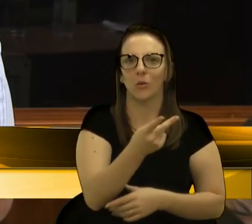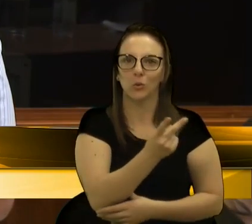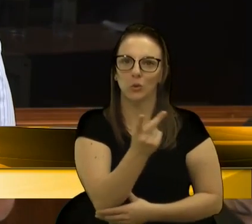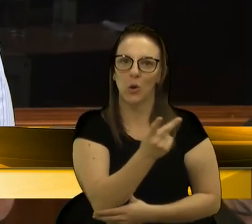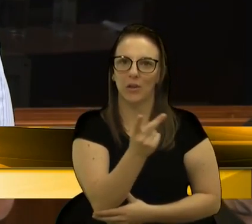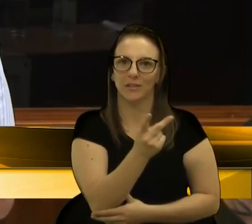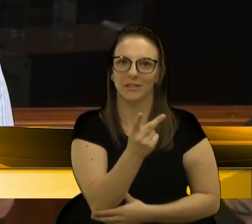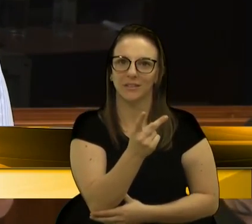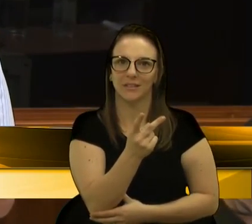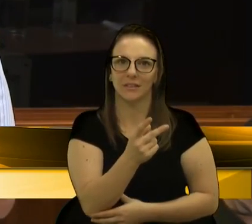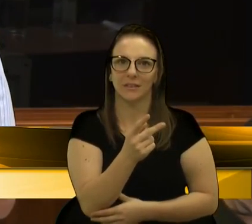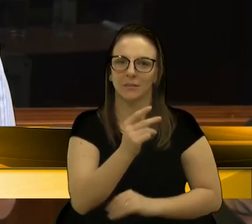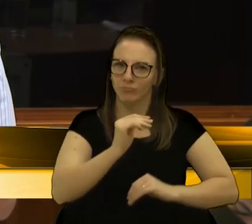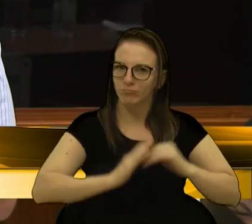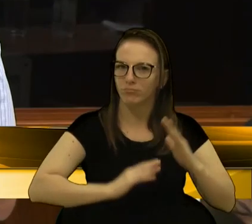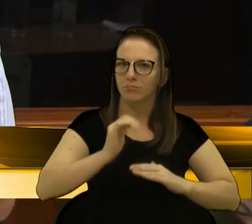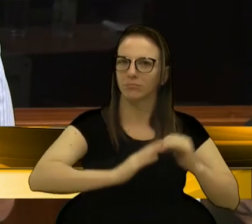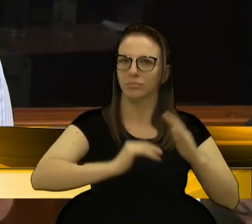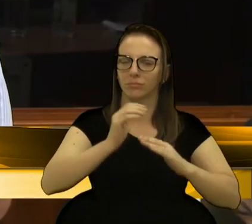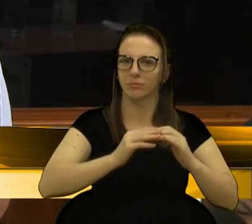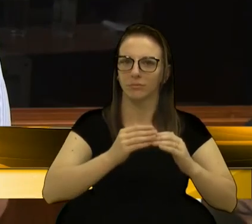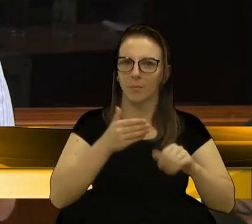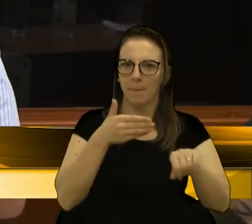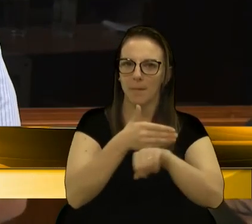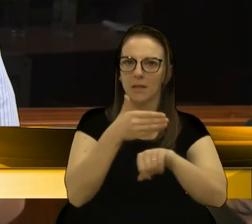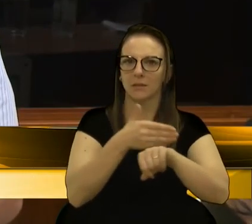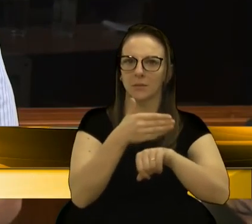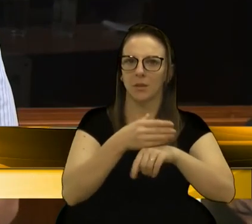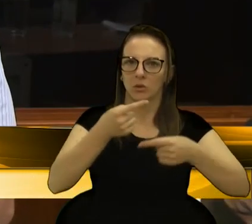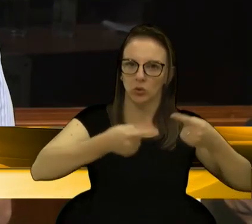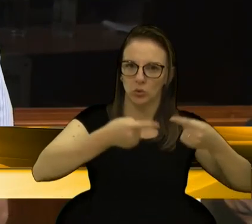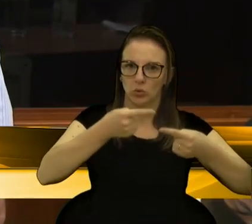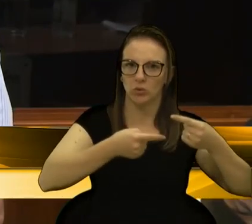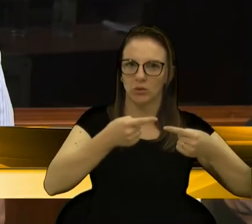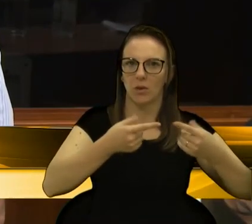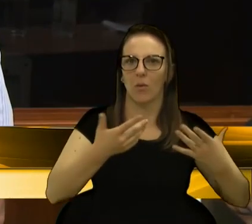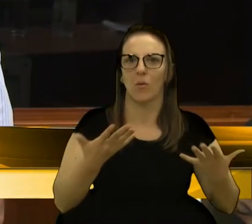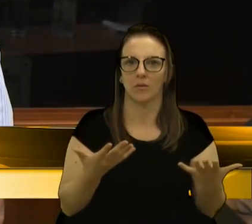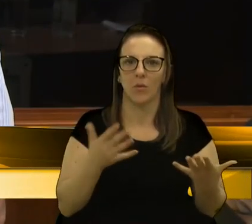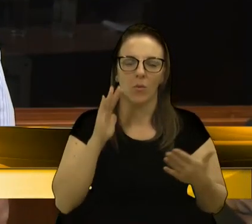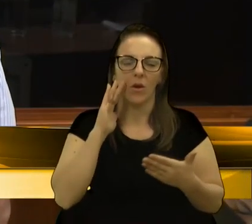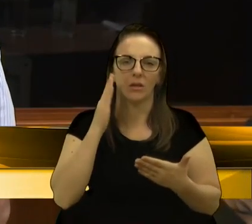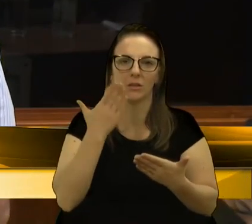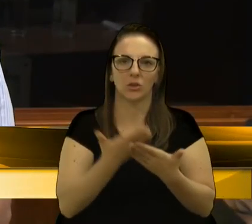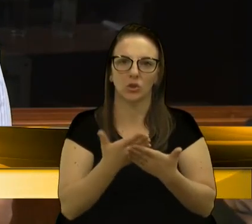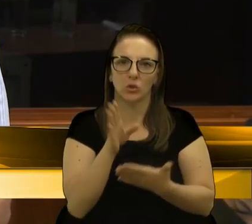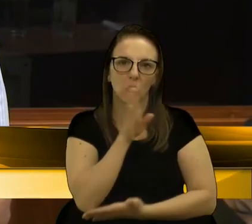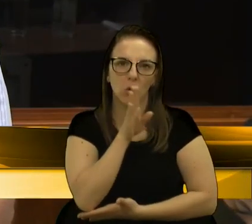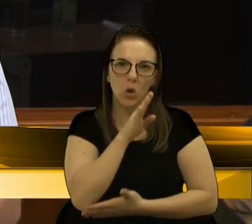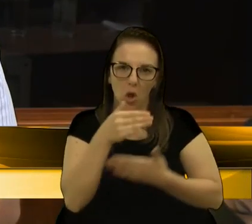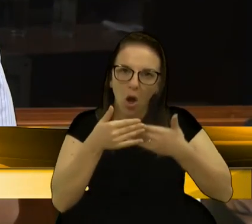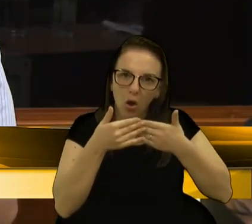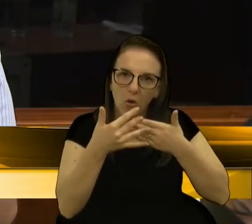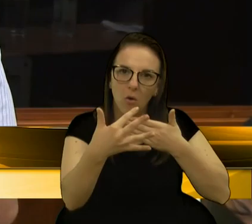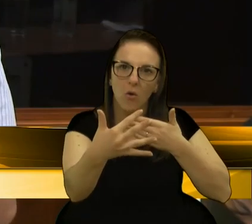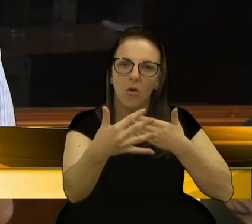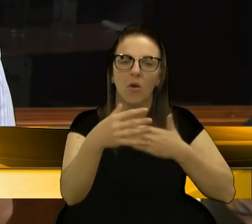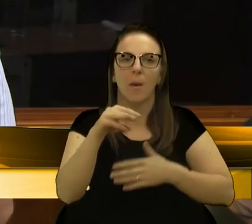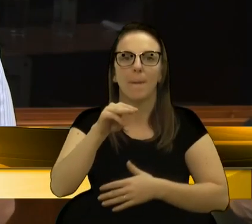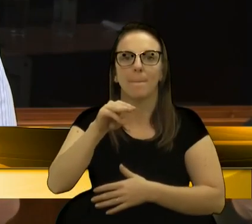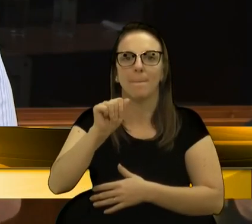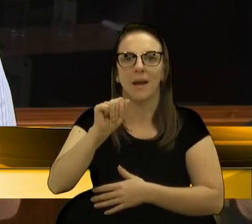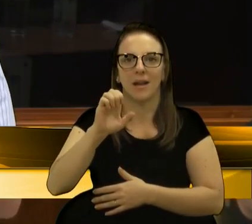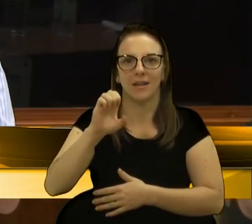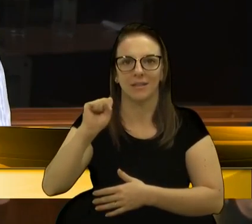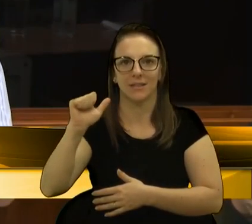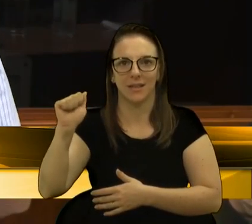a Paula, bastante ativo, bastante presente nesse debate. Então, creio que aí, logo mais, nós vamos estar, a Maesa, de fato,